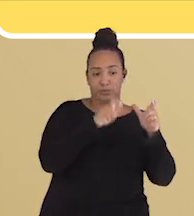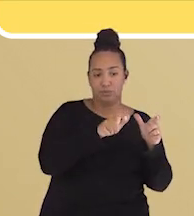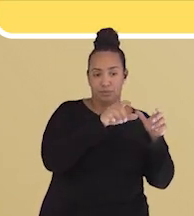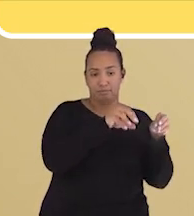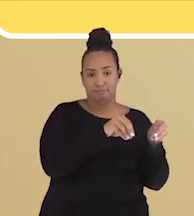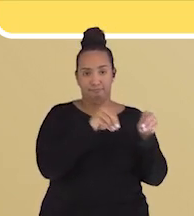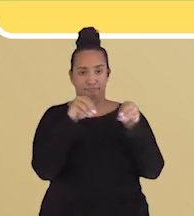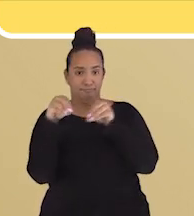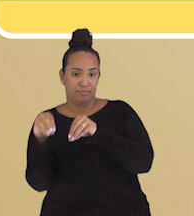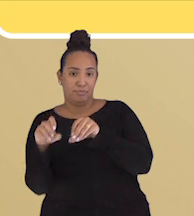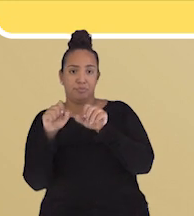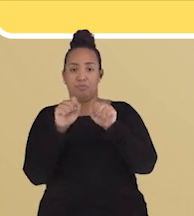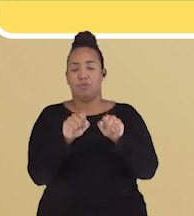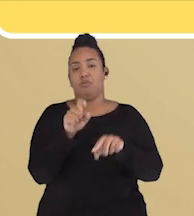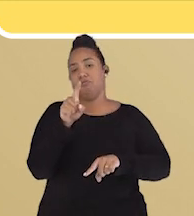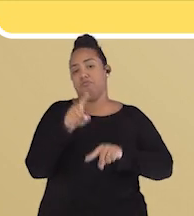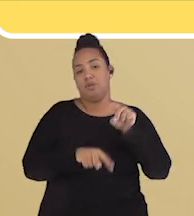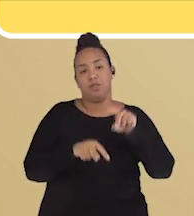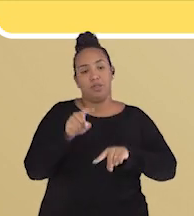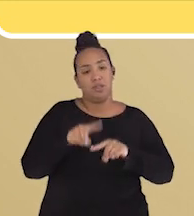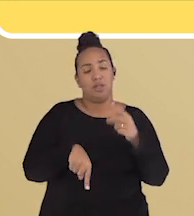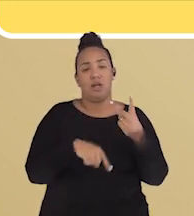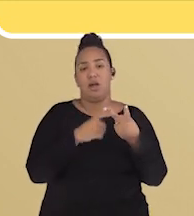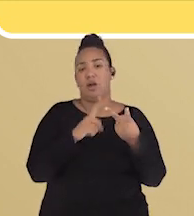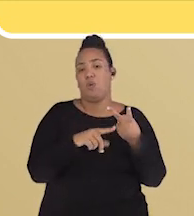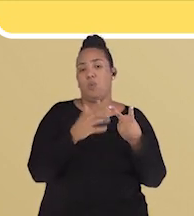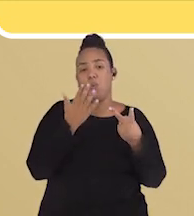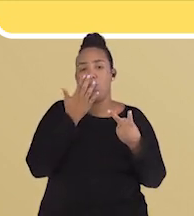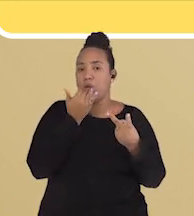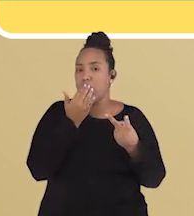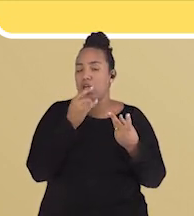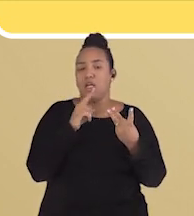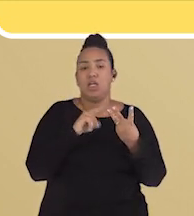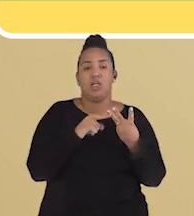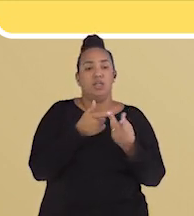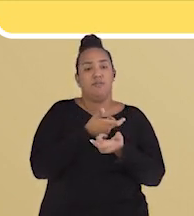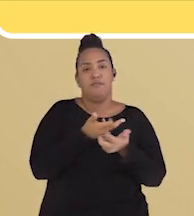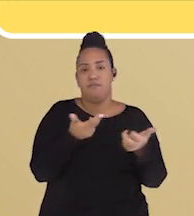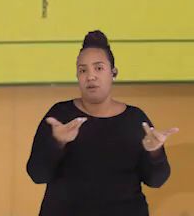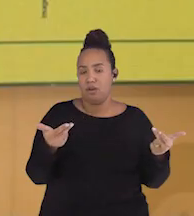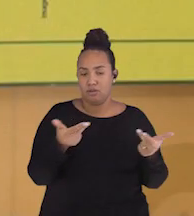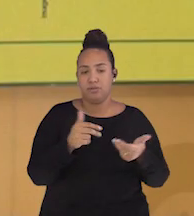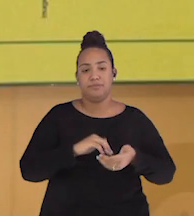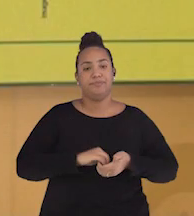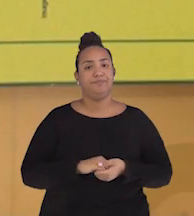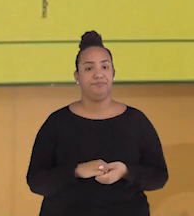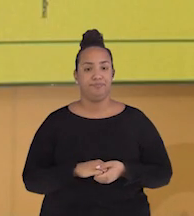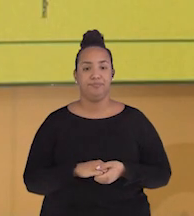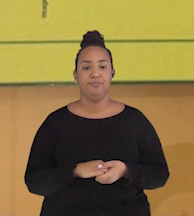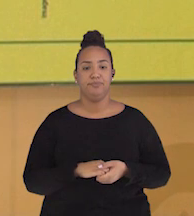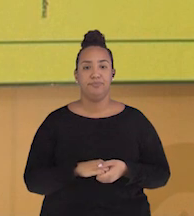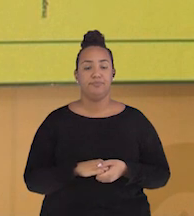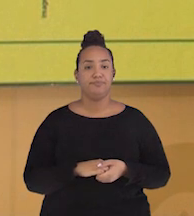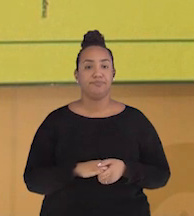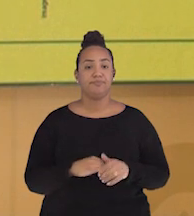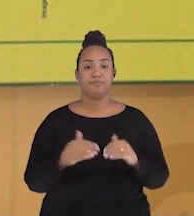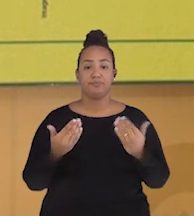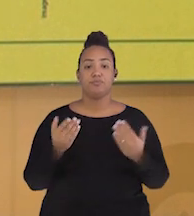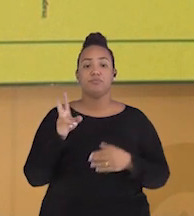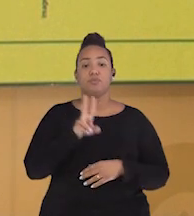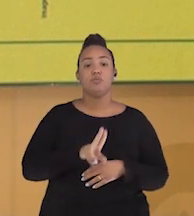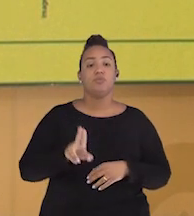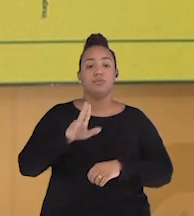para transportar cargas, alimentos e outras coisas. As formas mais usadas para o